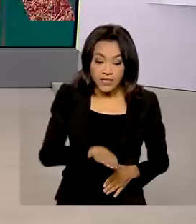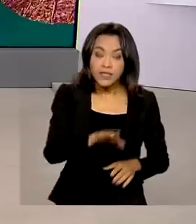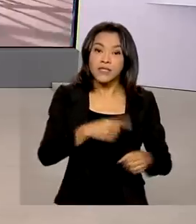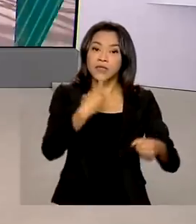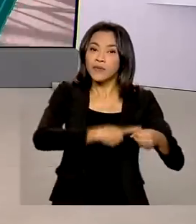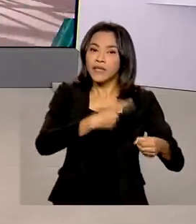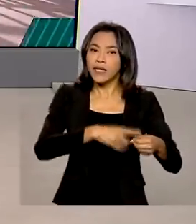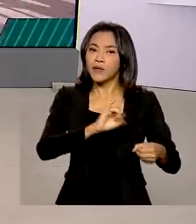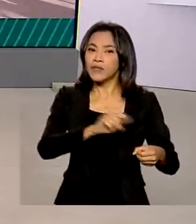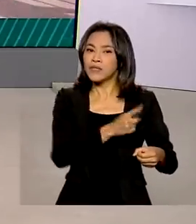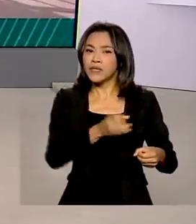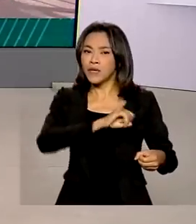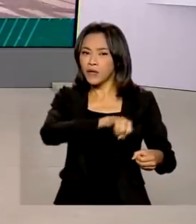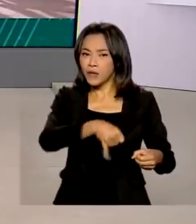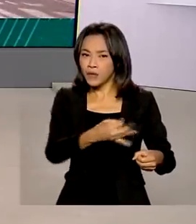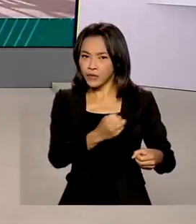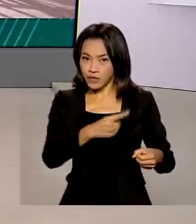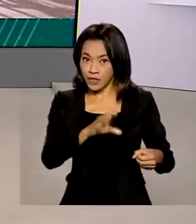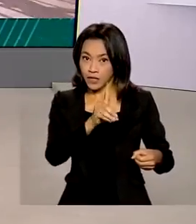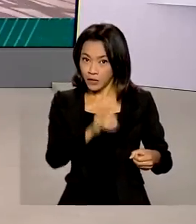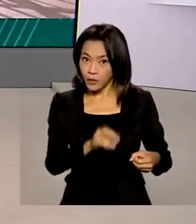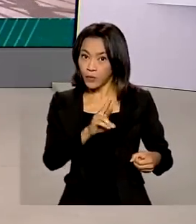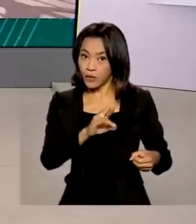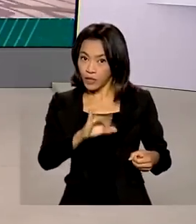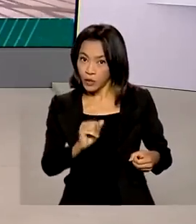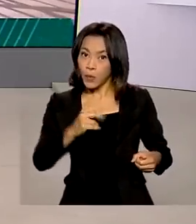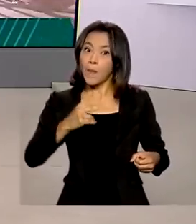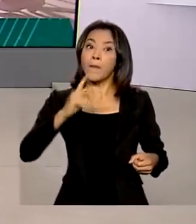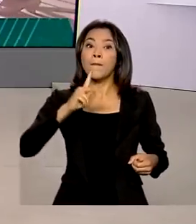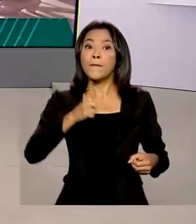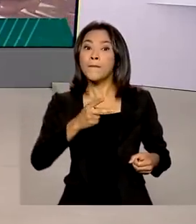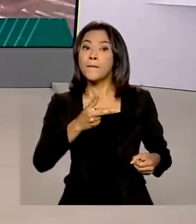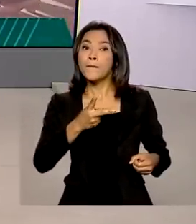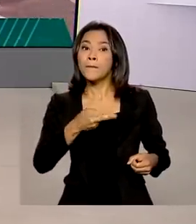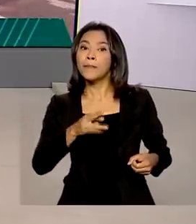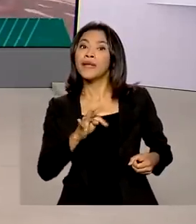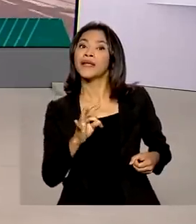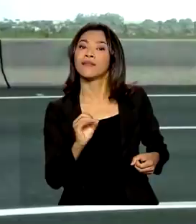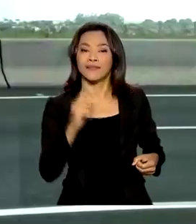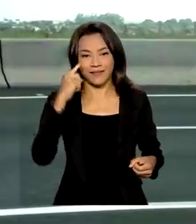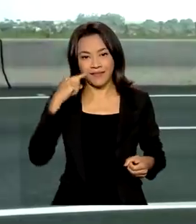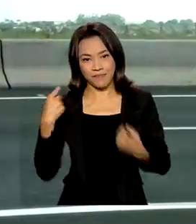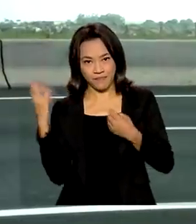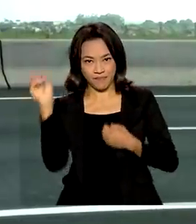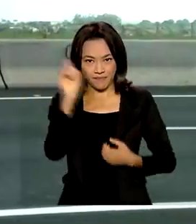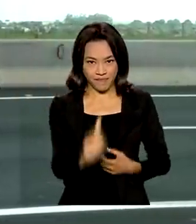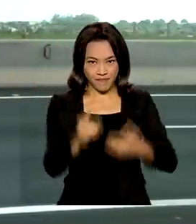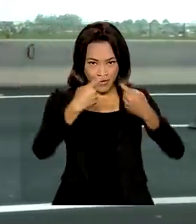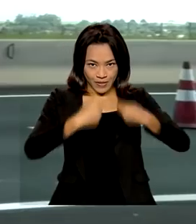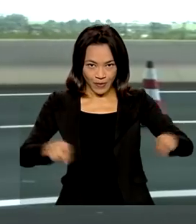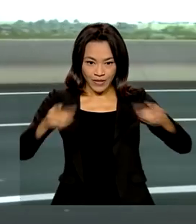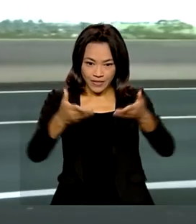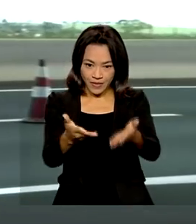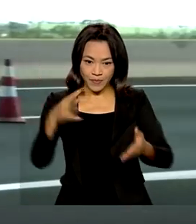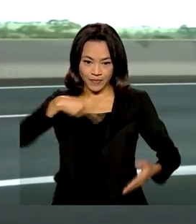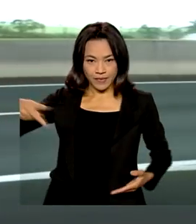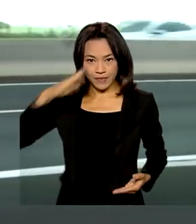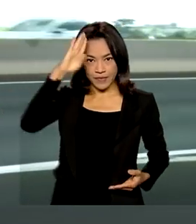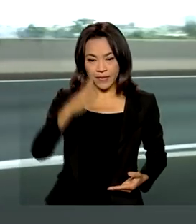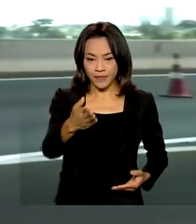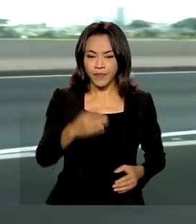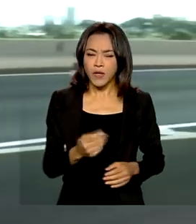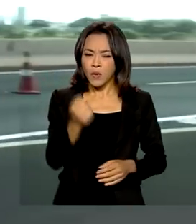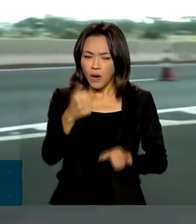São José do Rio Preto. O presidente Jair Bolsonaro participou da inauguração das obras. Quase 18